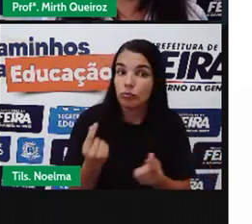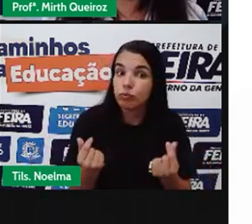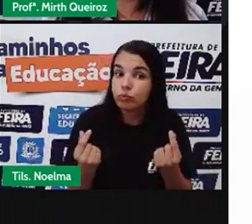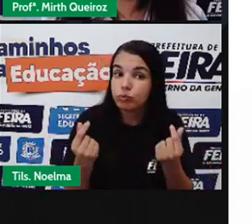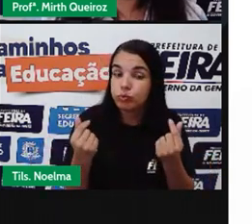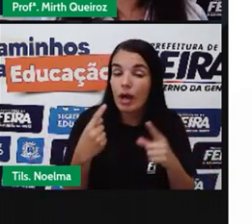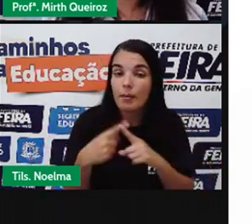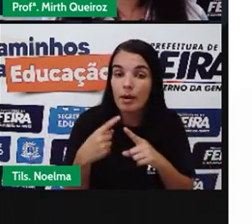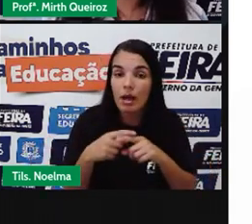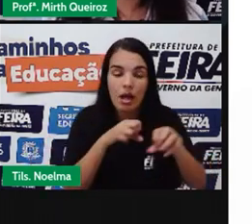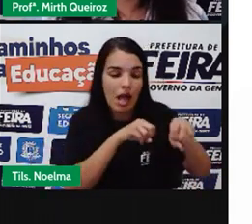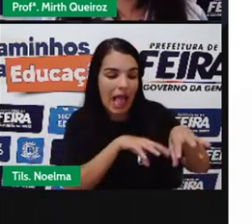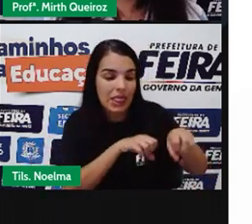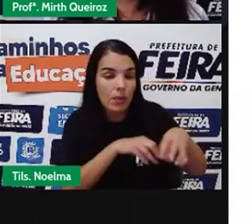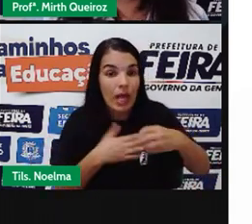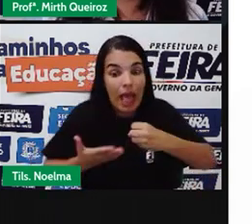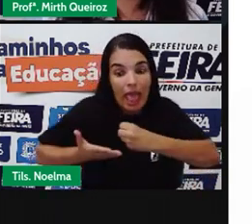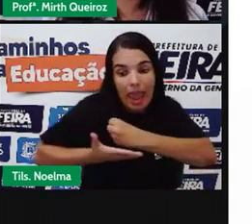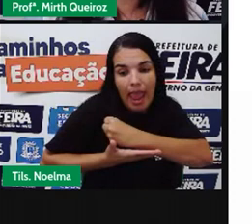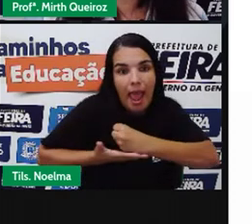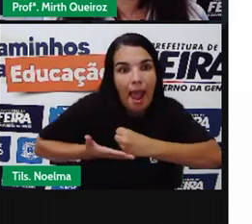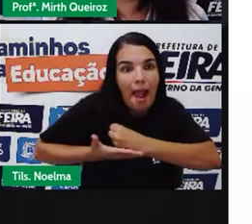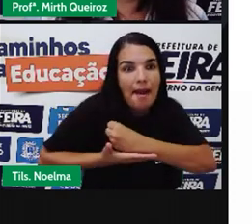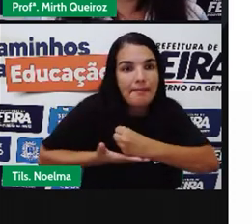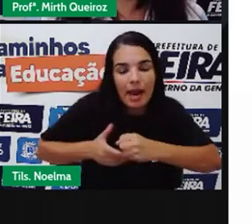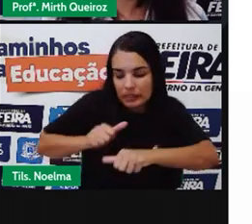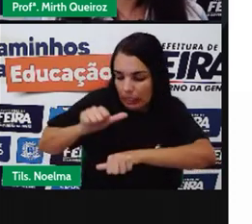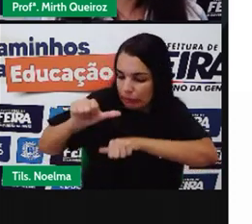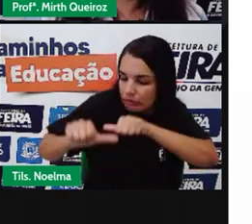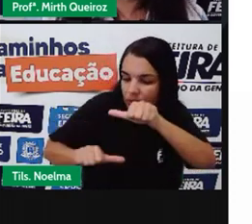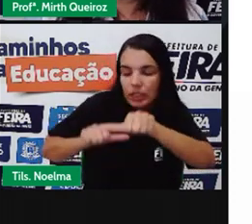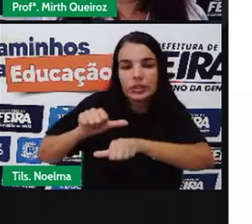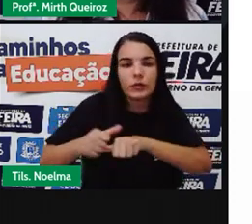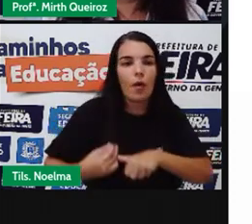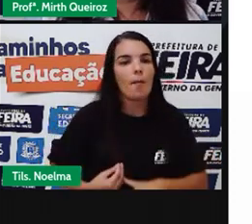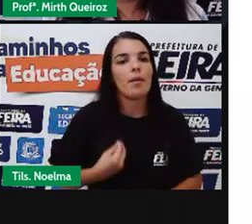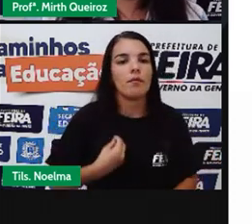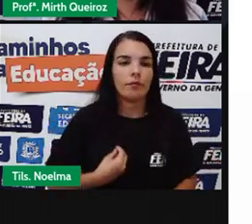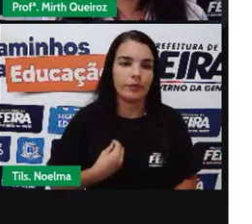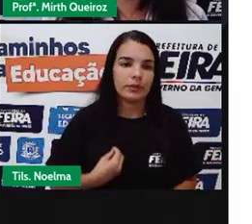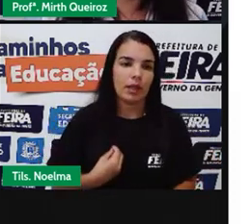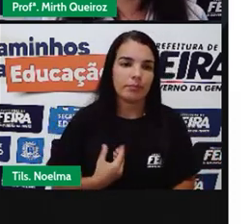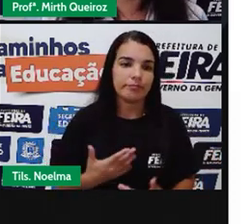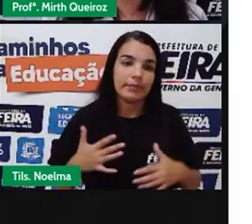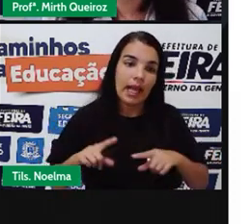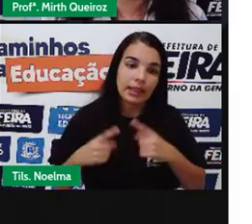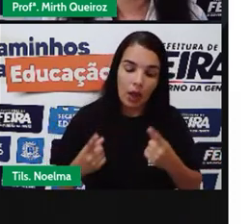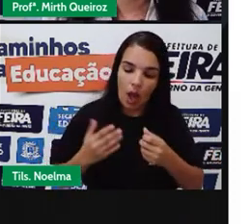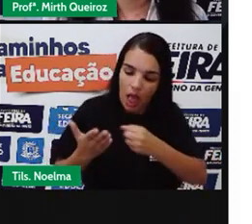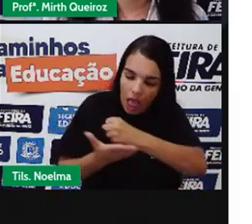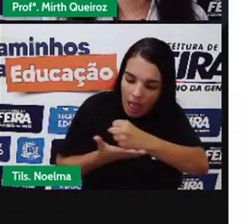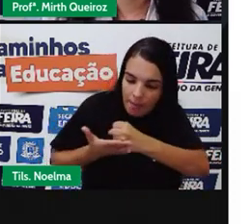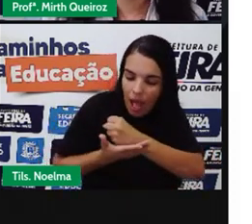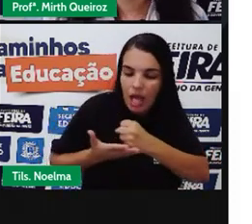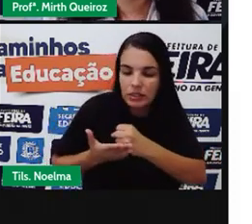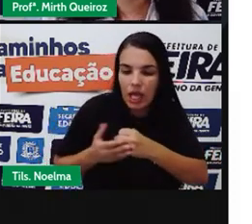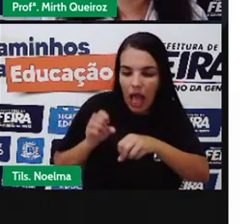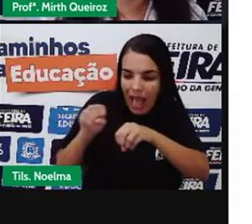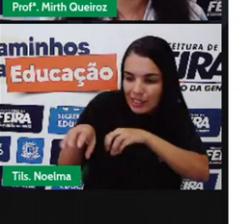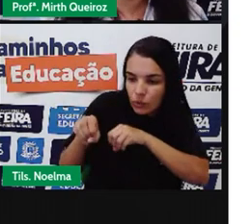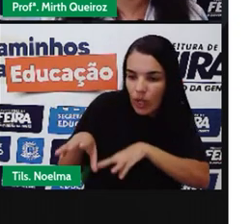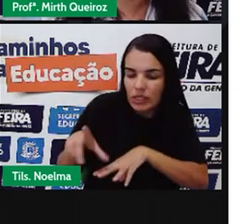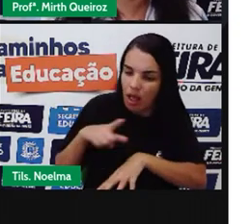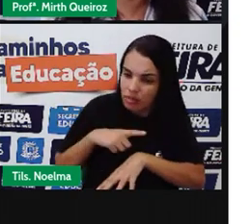educação É que muda É que transforma Vidas Né A partir da educação Você tem